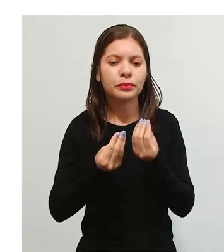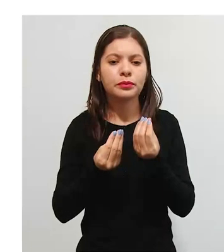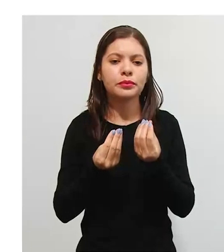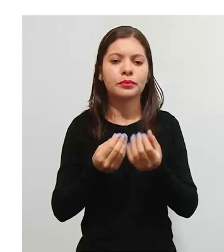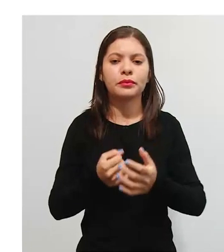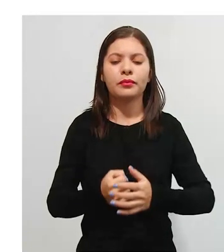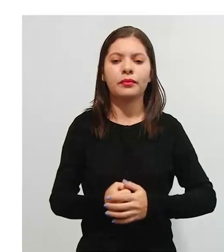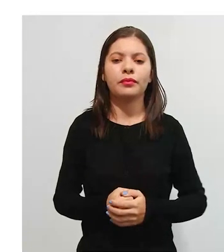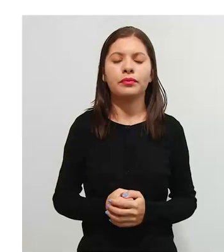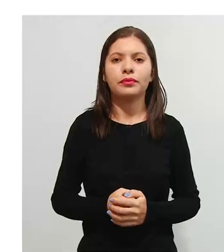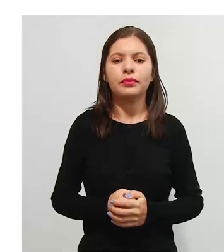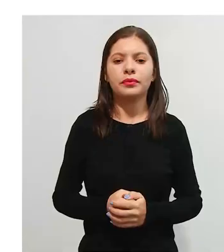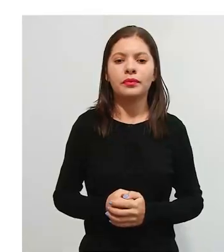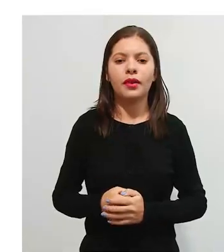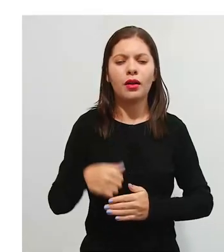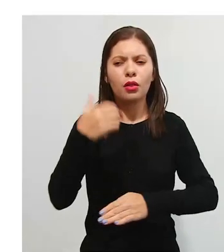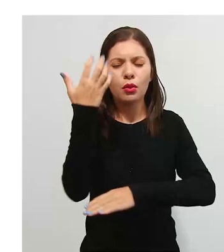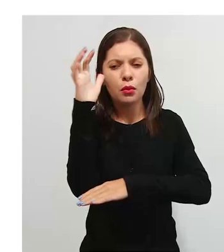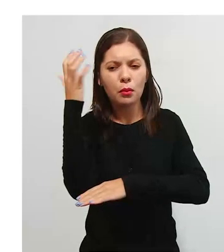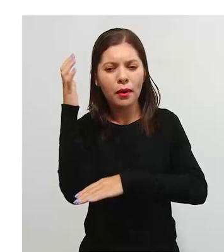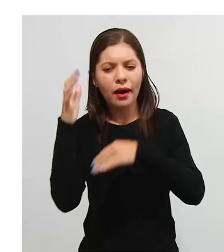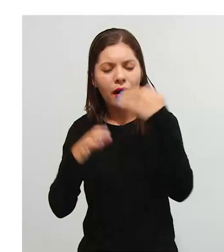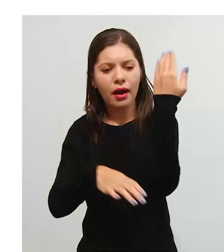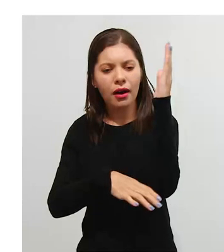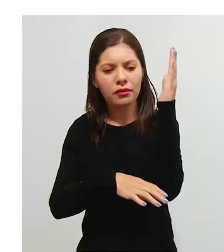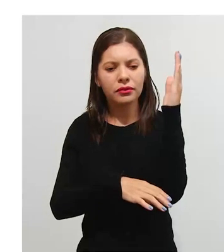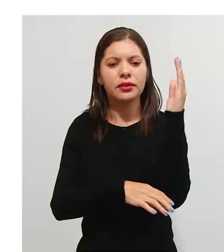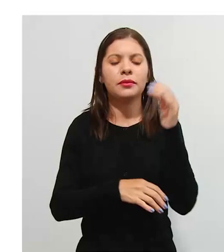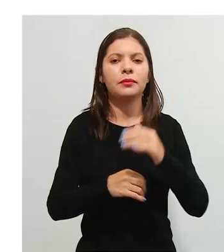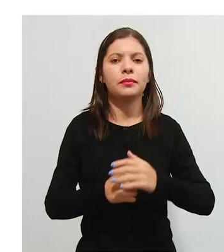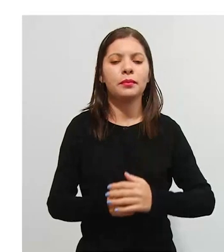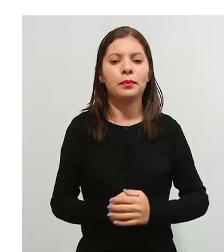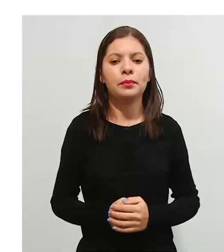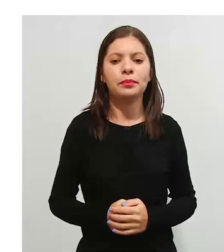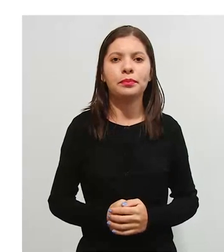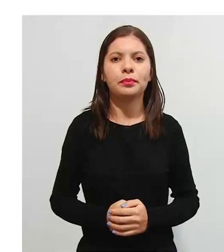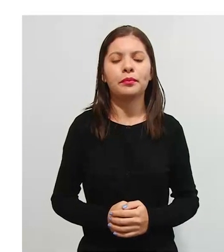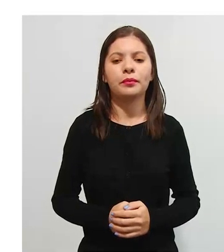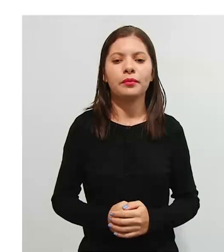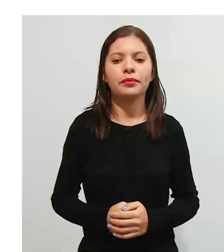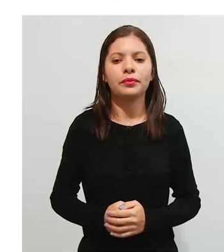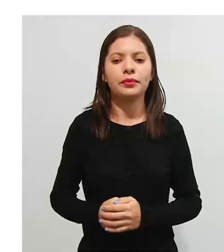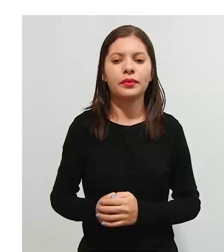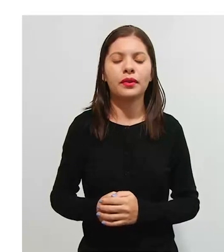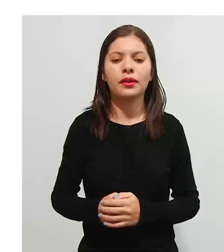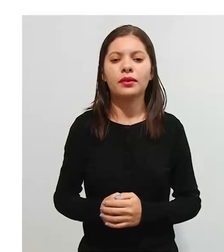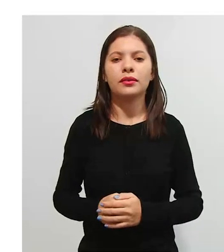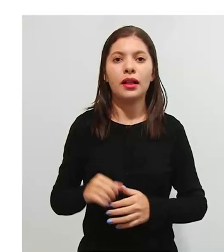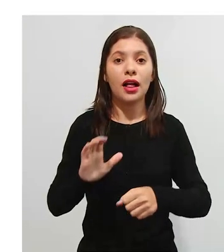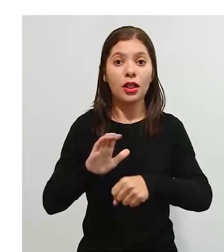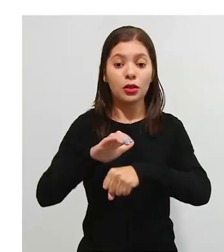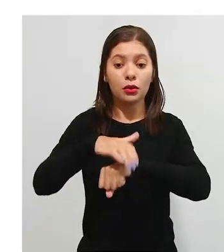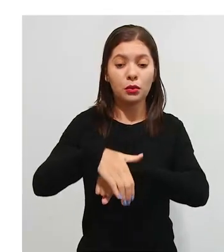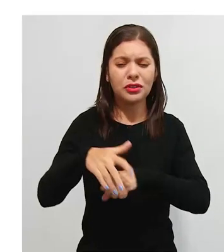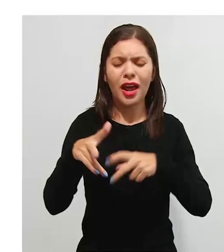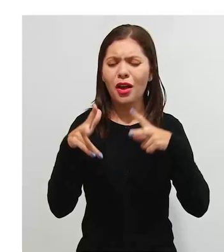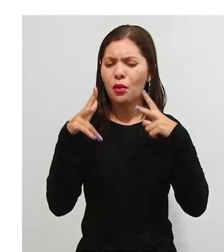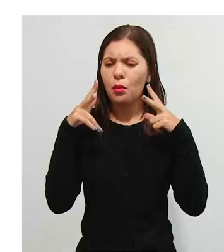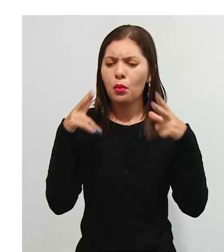prostadas numa sombra. Eram ativas e ruidosas durante a noite,